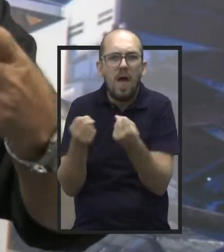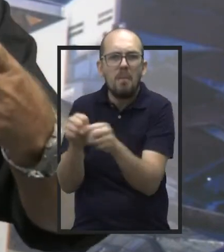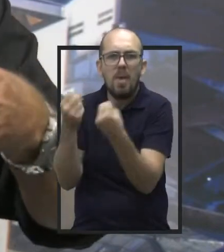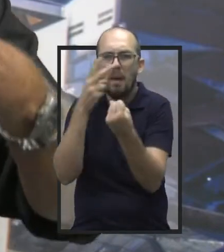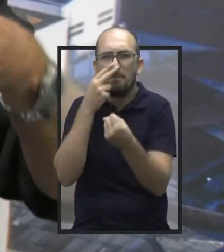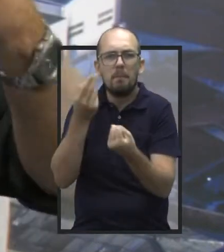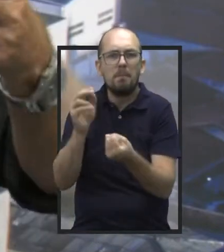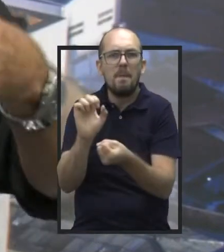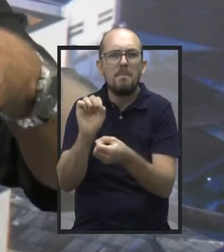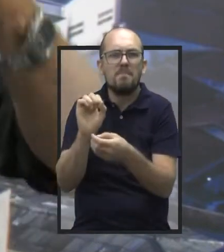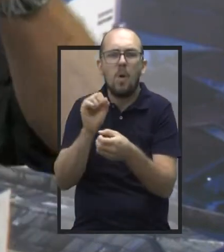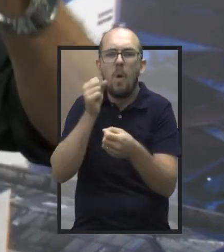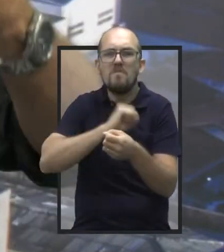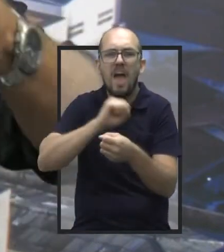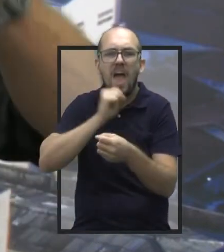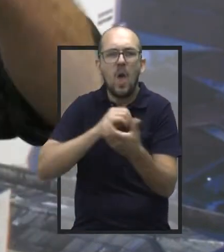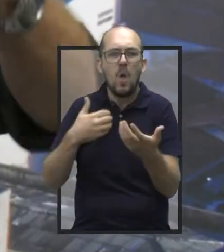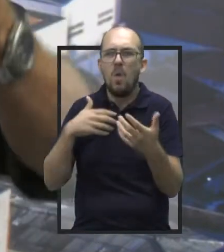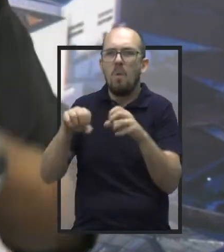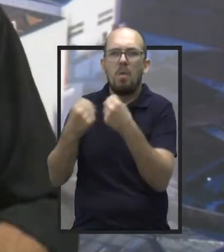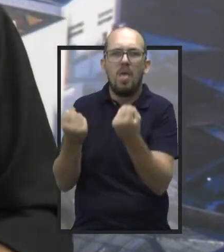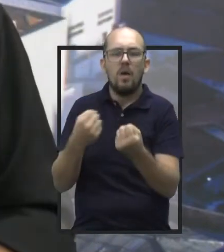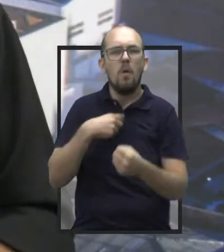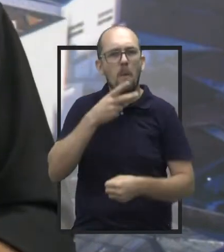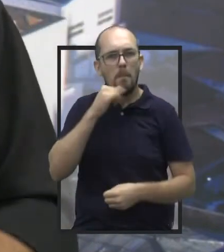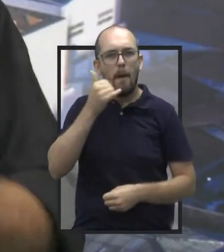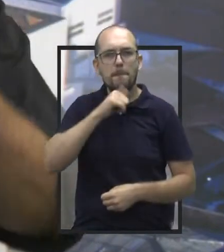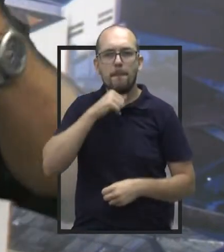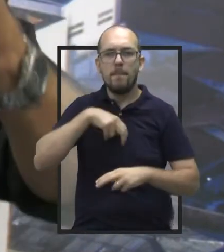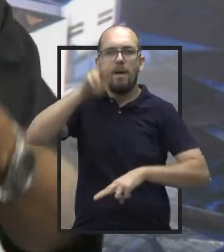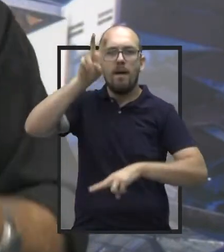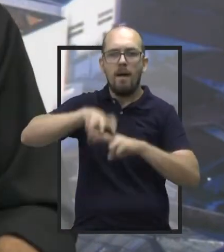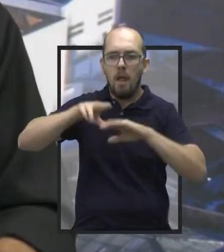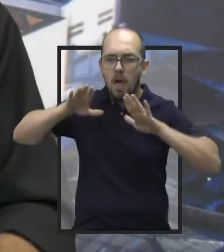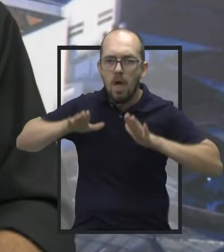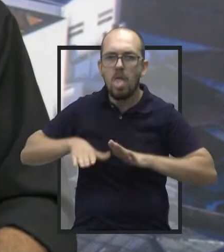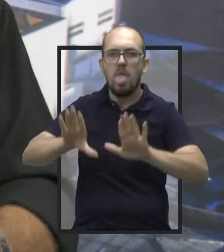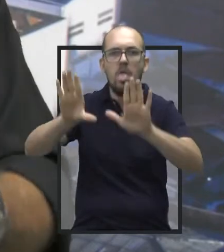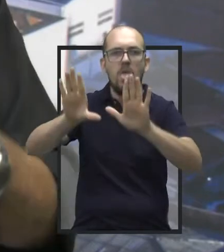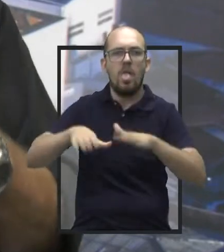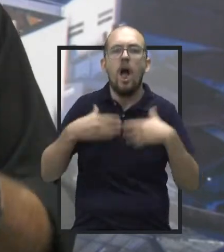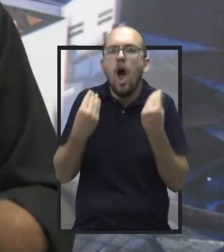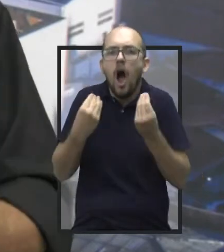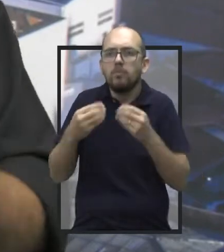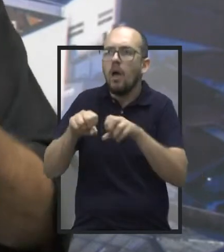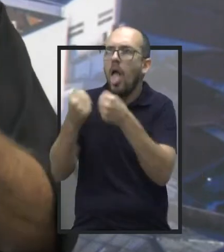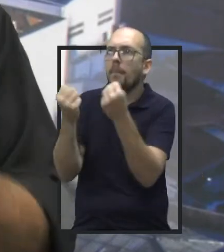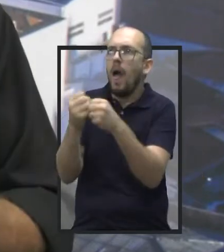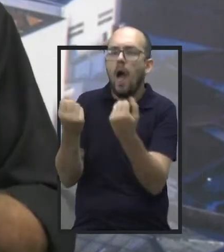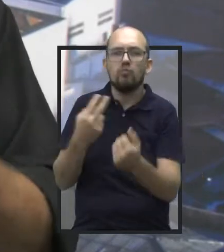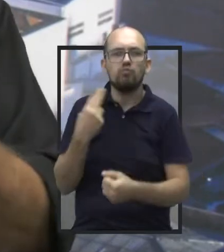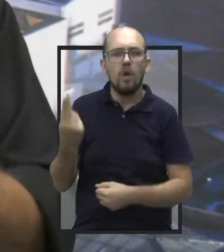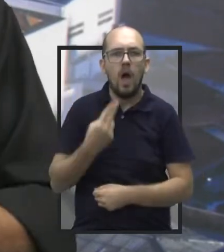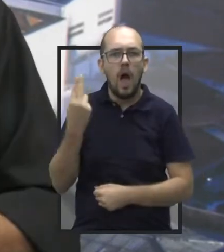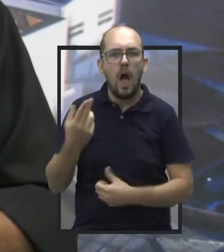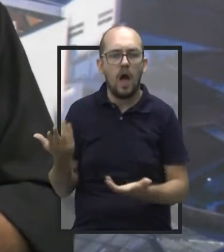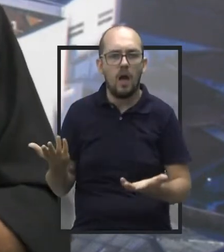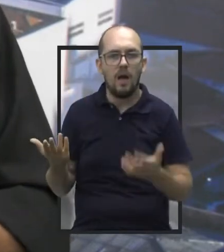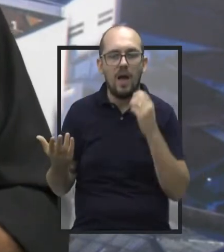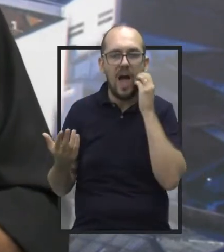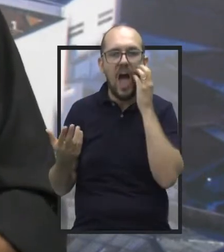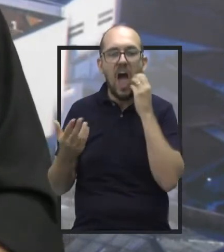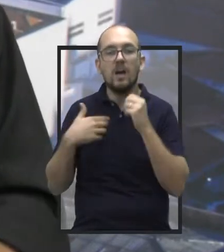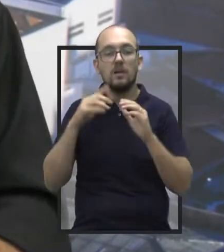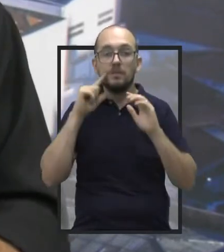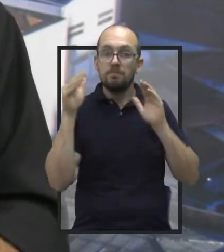Um pai seria irresponsável de levar uma criança para brincar no lugar daquele. É alto risco mesmo. E voltando para a coisa que eu acho mais importante, que é a saúde, as